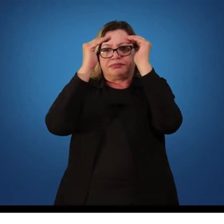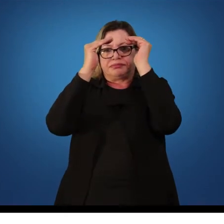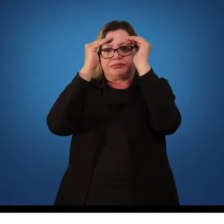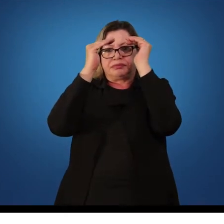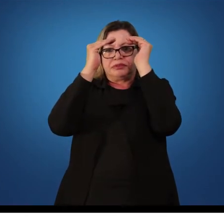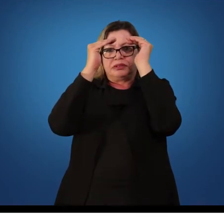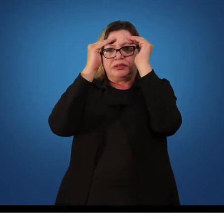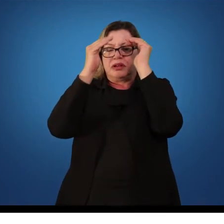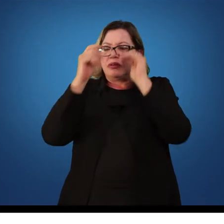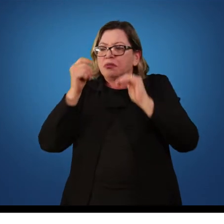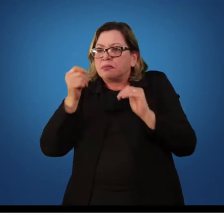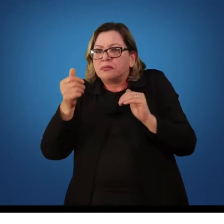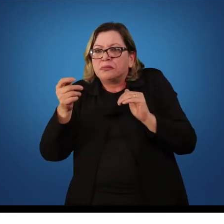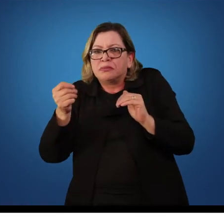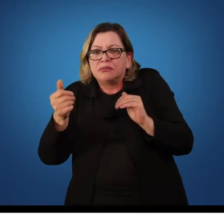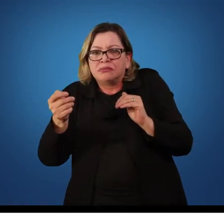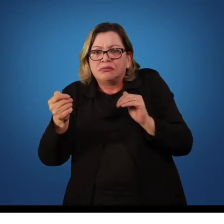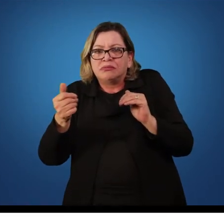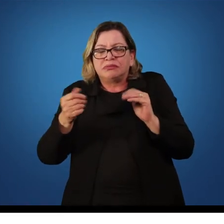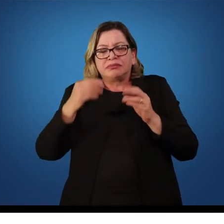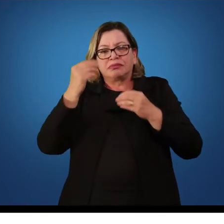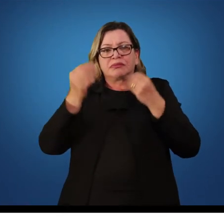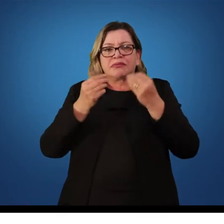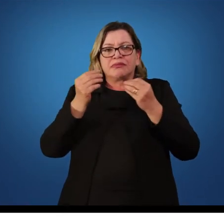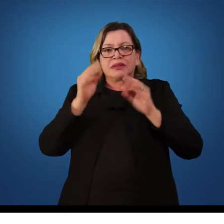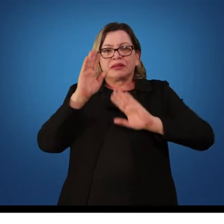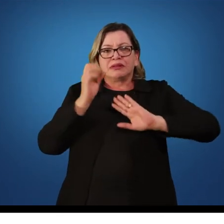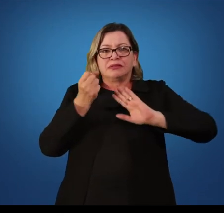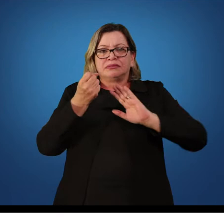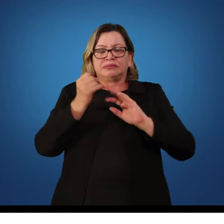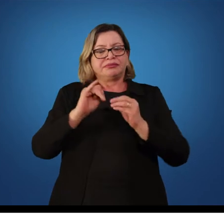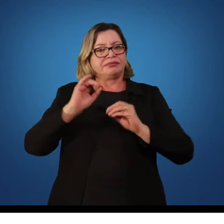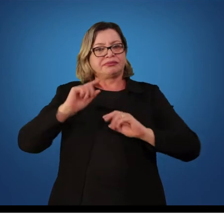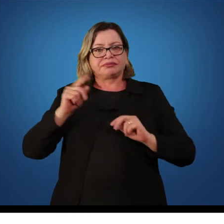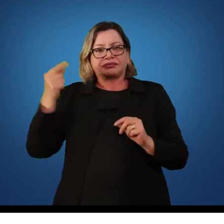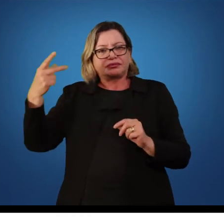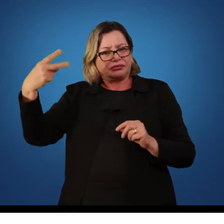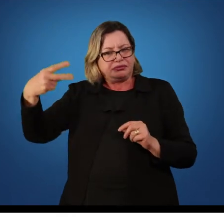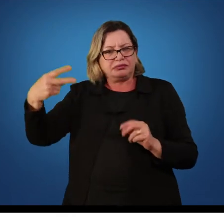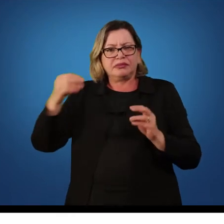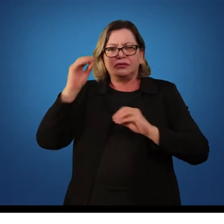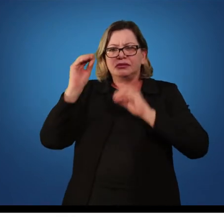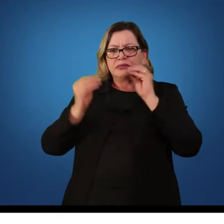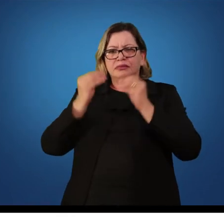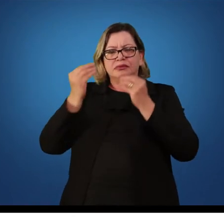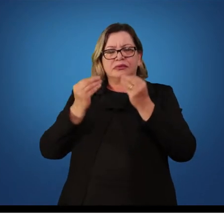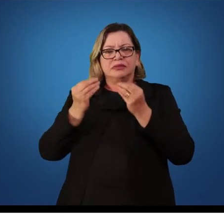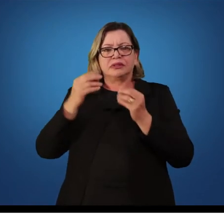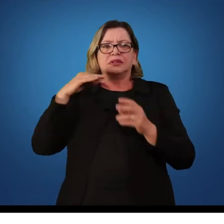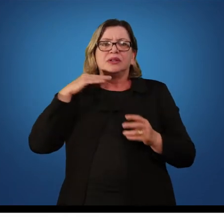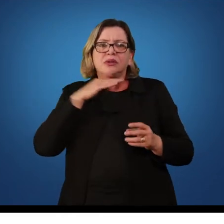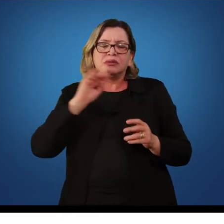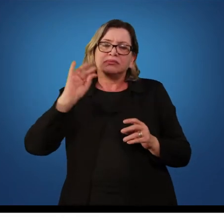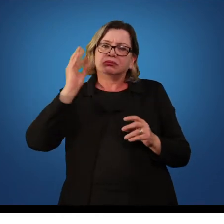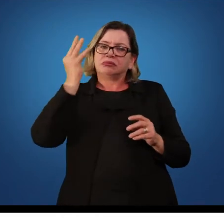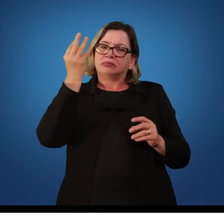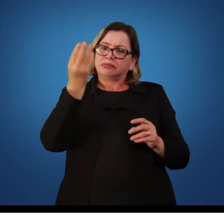secundária muito pequeno. Então, a performance nessa tarefa secundária será muito ruim.